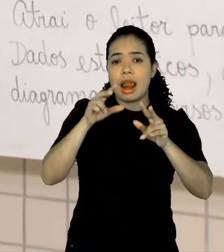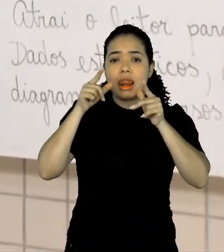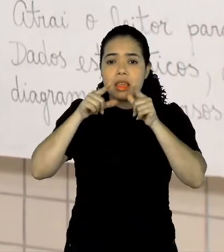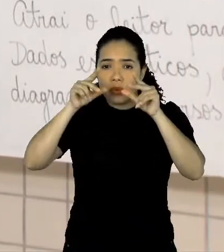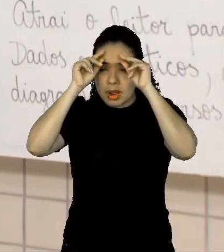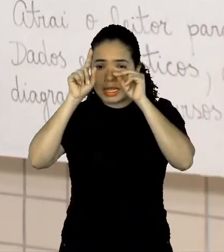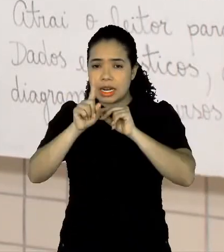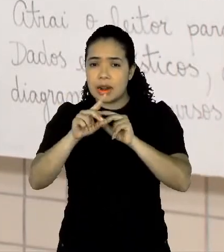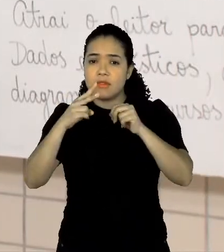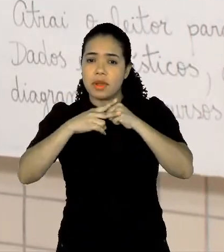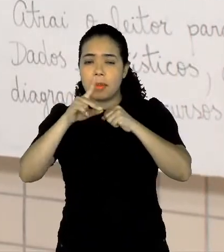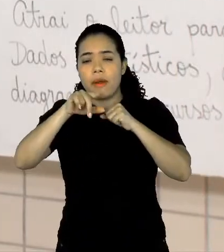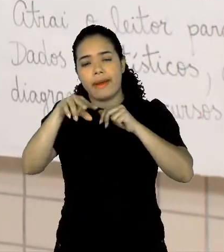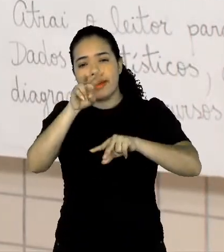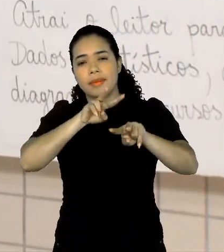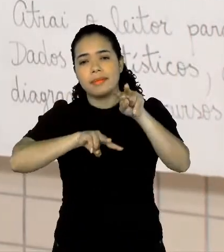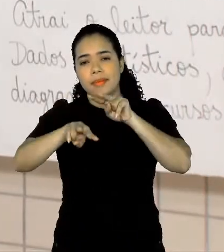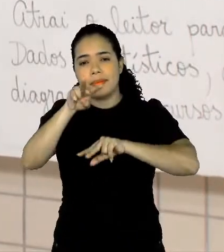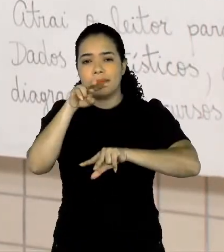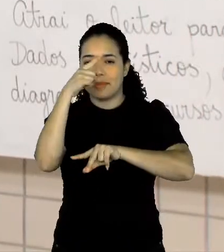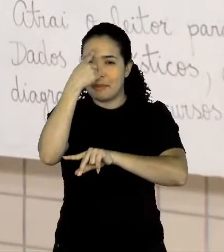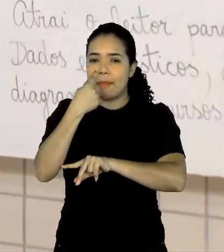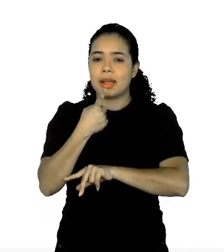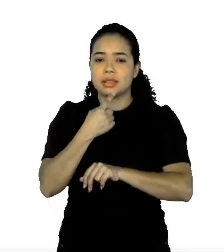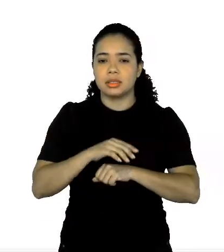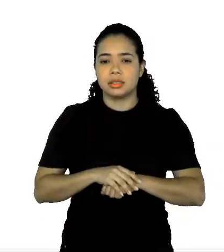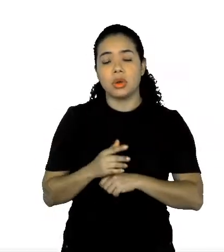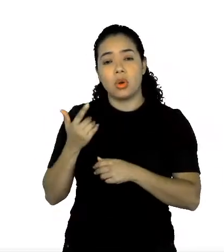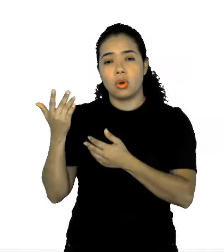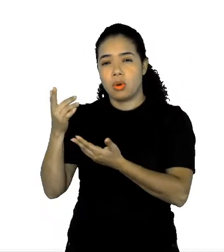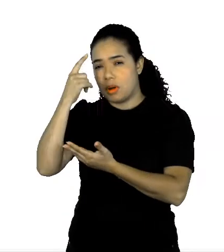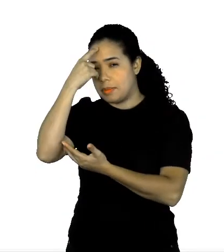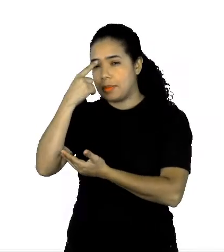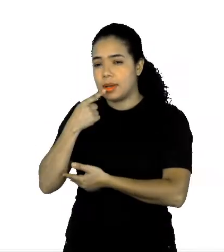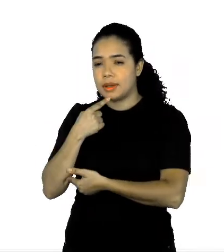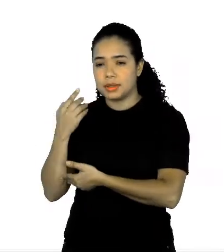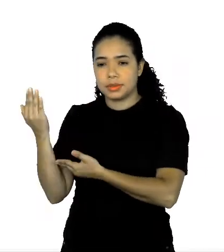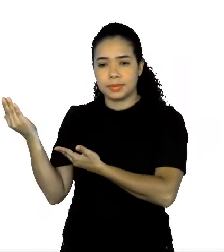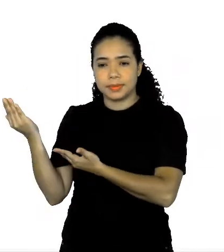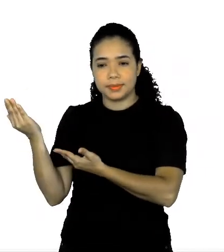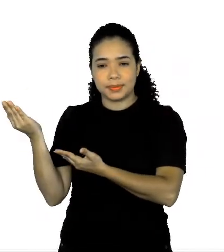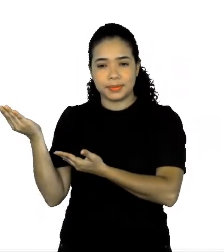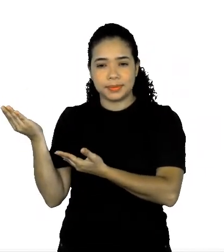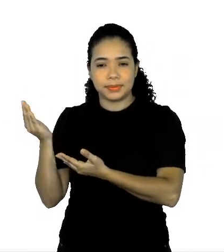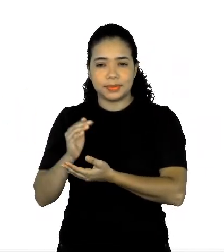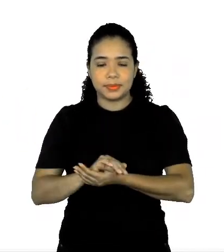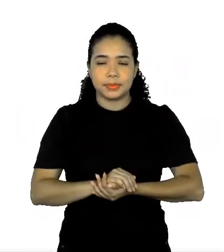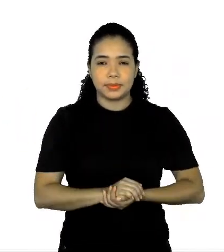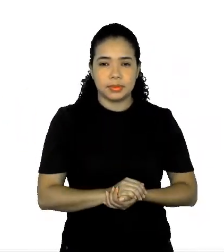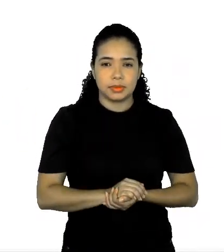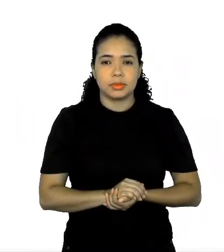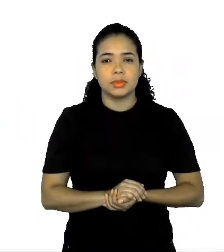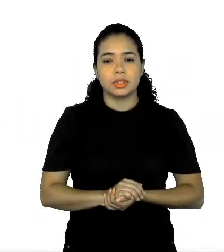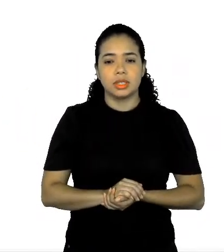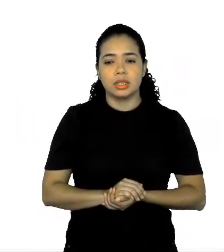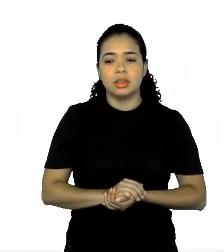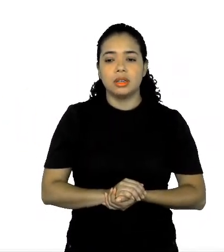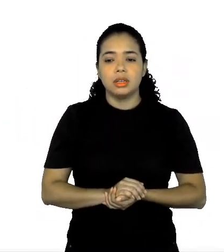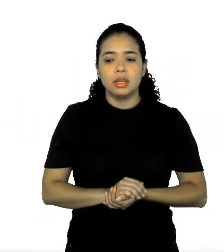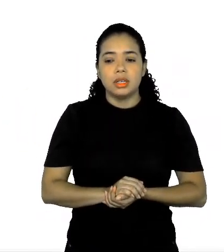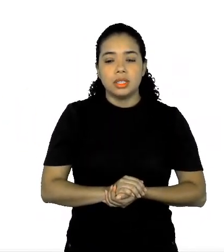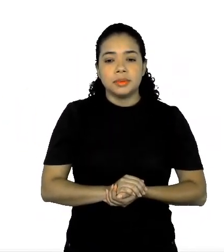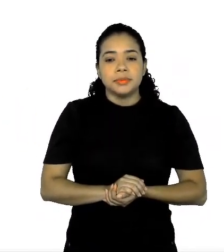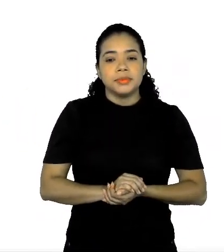Vamos ver o outro? Observe aqui o outro infográfico. Aqui já é um infográfico